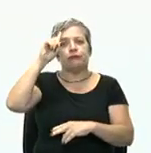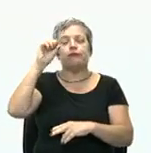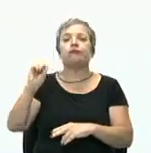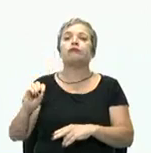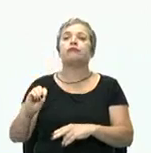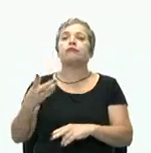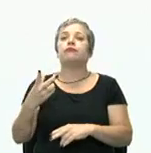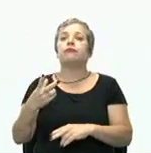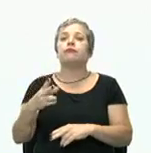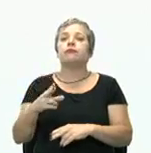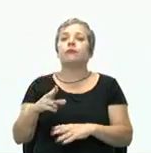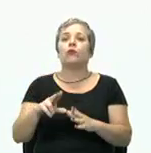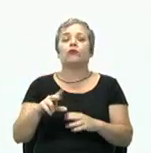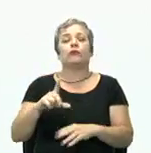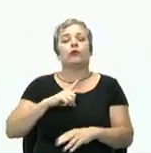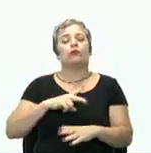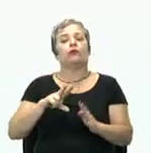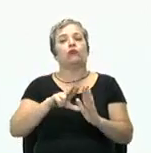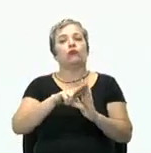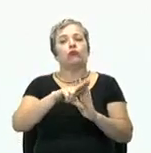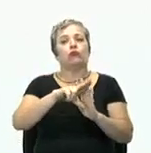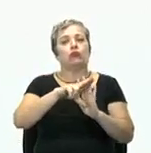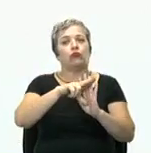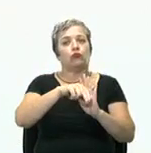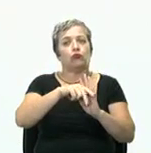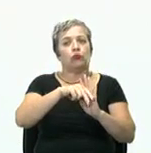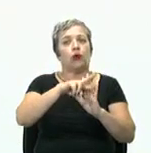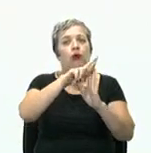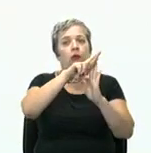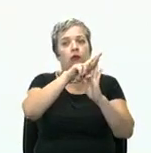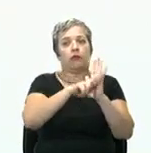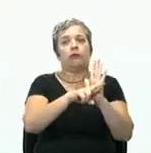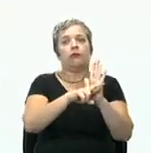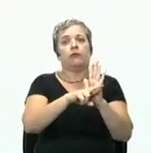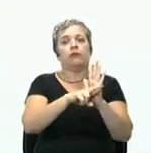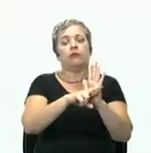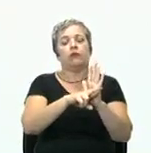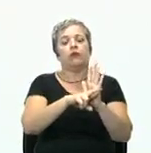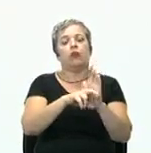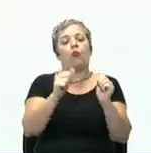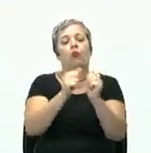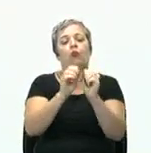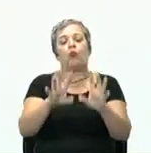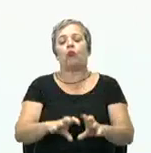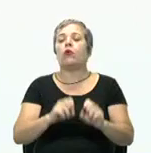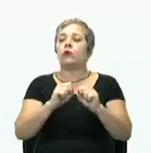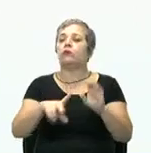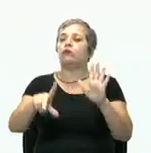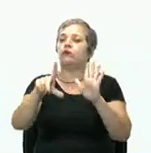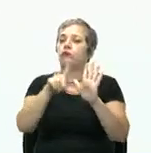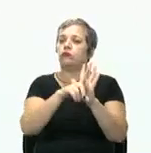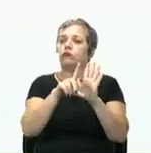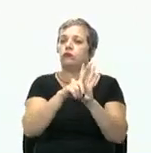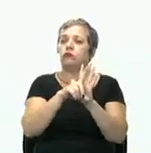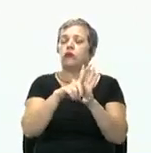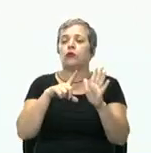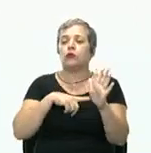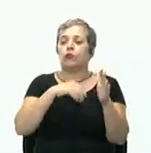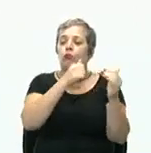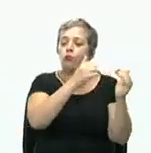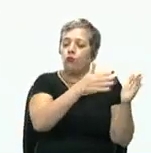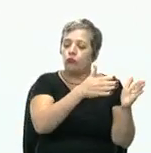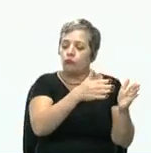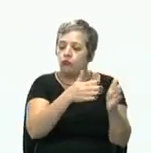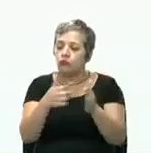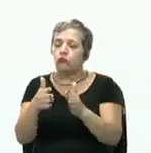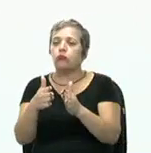acontece por meio de normas e regulamentos com o poder de lei. Então, eu tenho passo a passo que eu